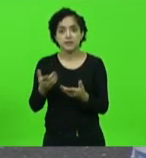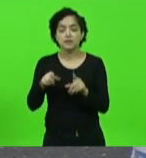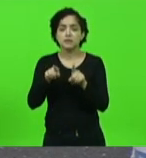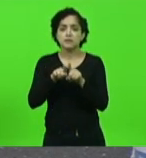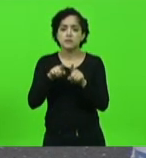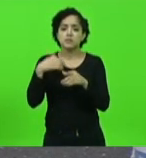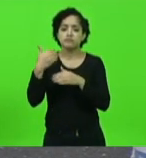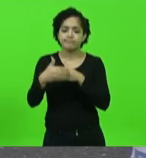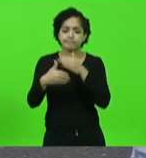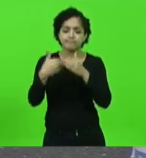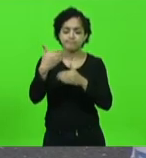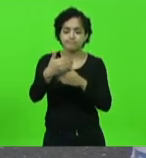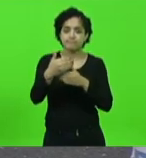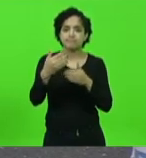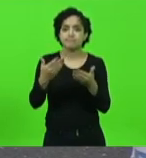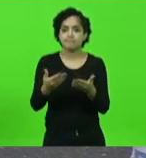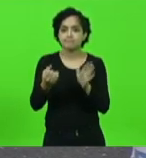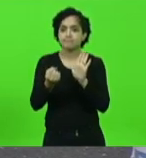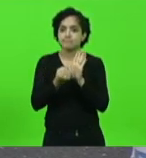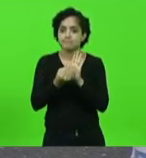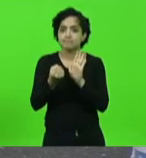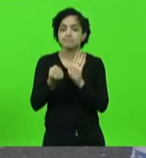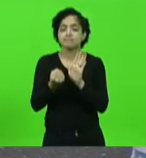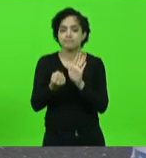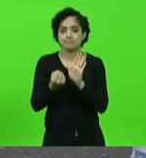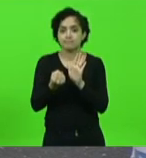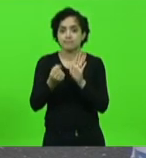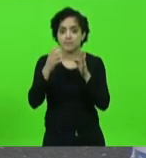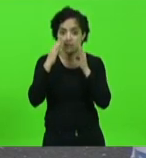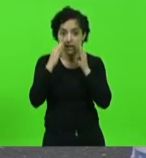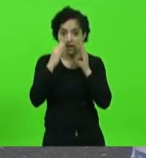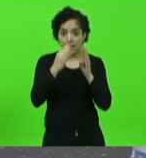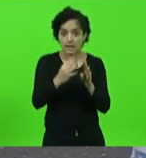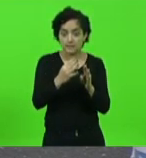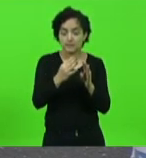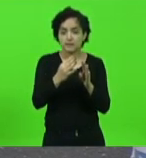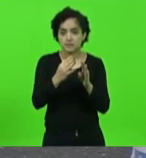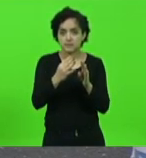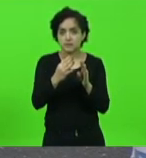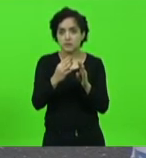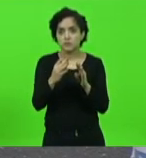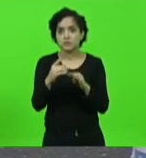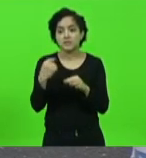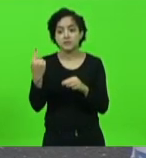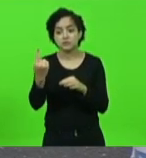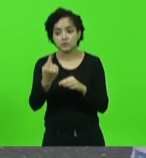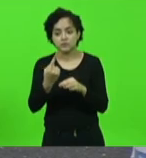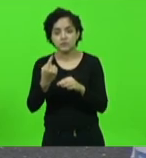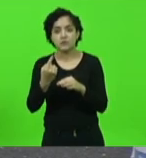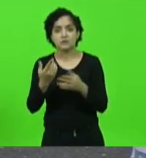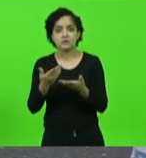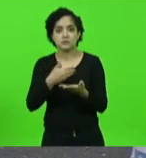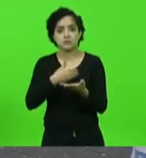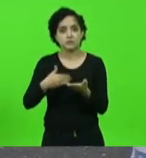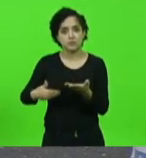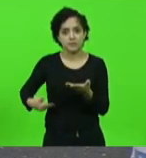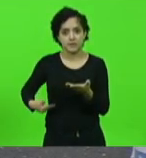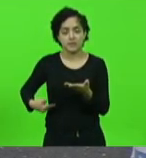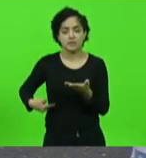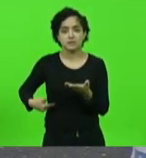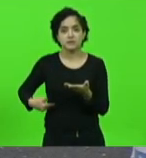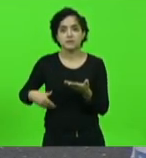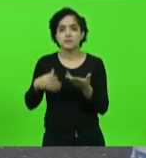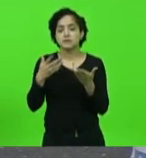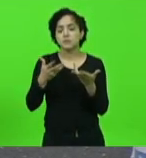diante tem se tem tido sempre a atenção dos nossos governantes quero ainda